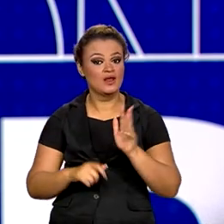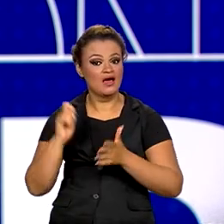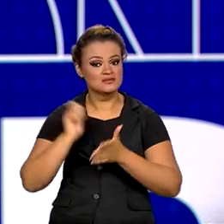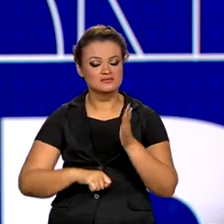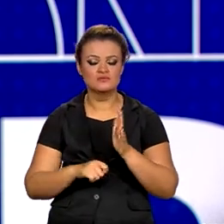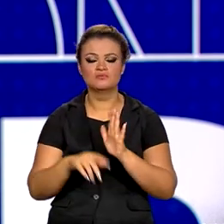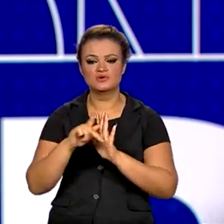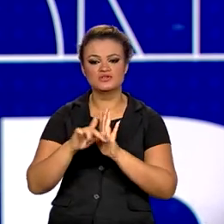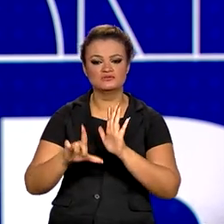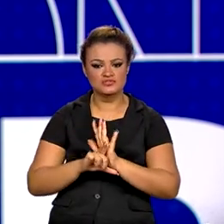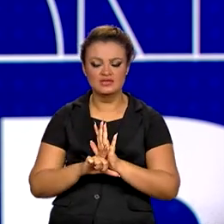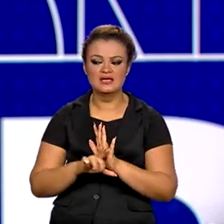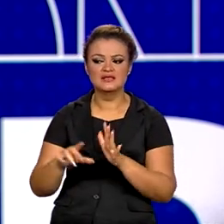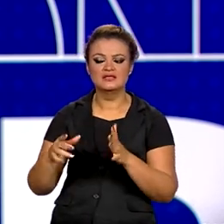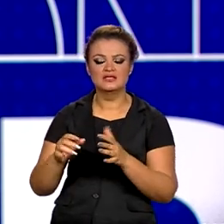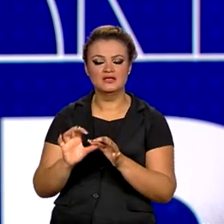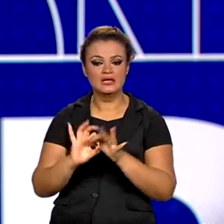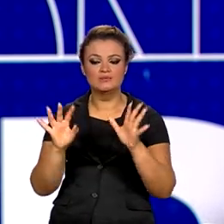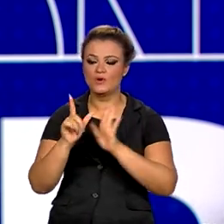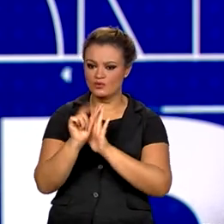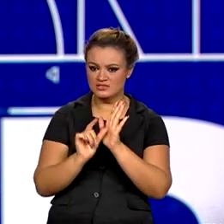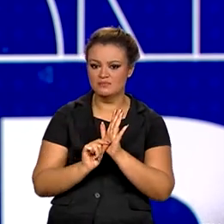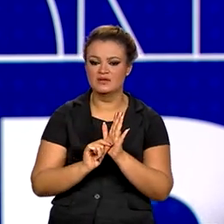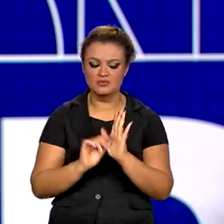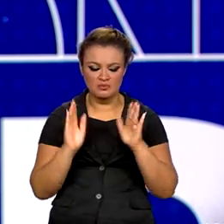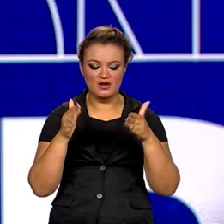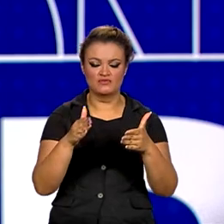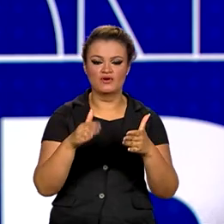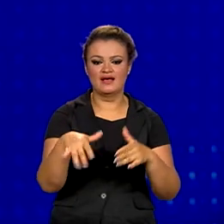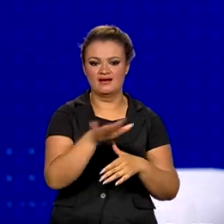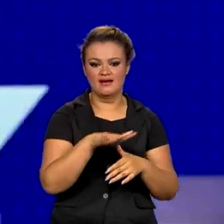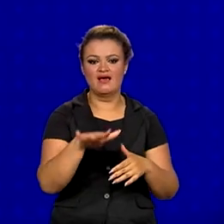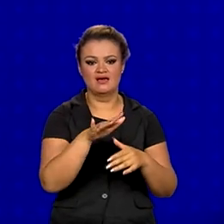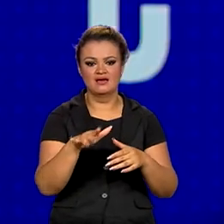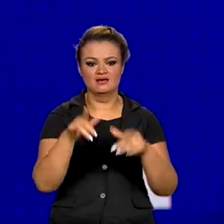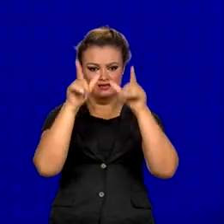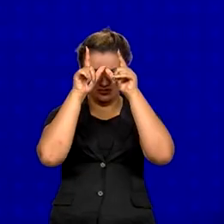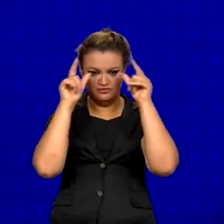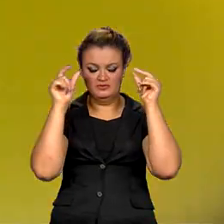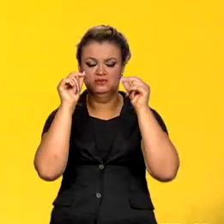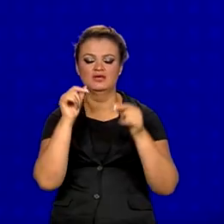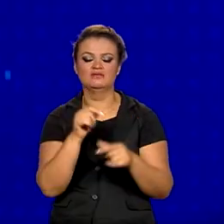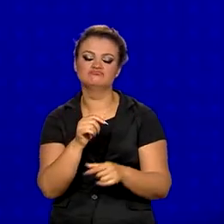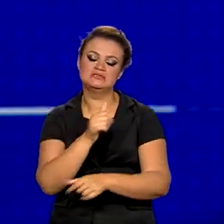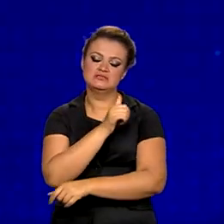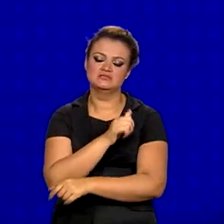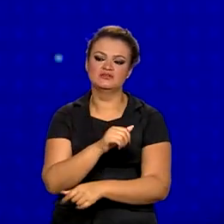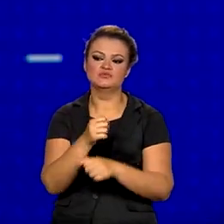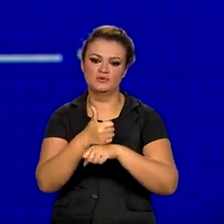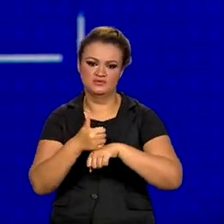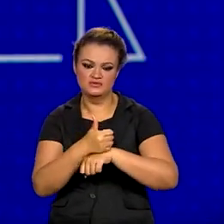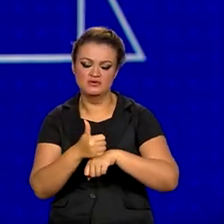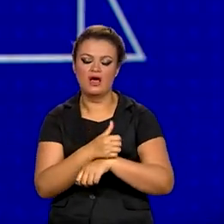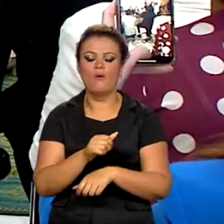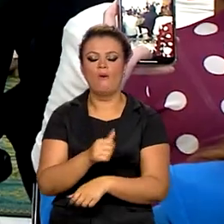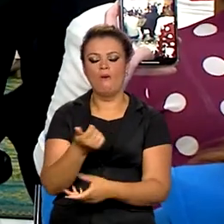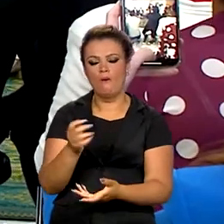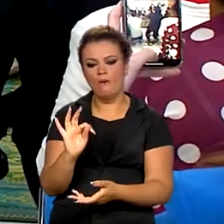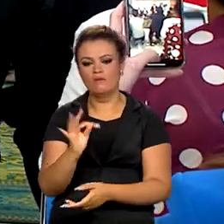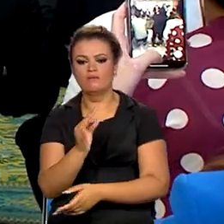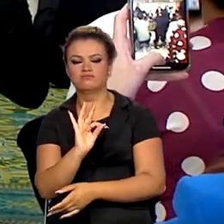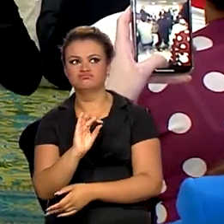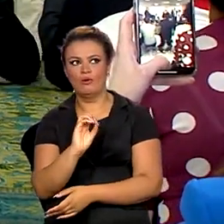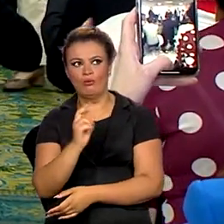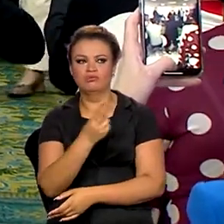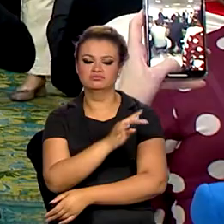que abre previsão orçamentária para atender despesas de enfermeiros, técnicos, auxiliares e parteiras. O